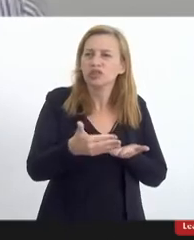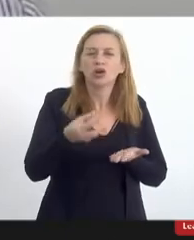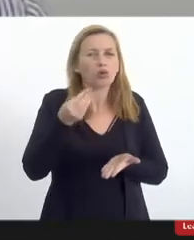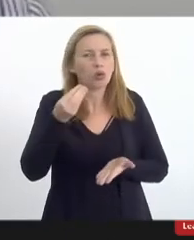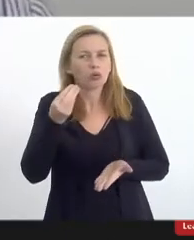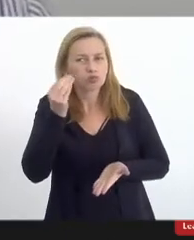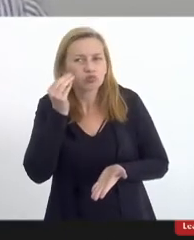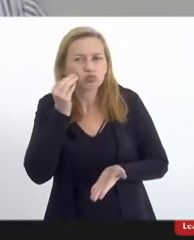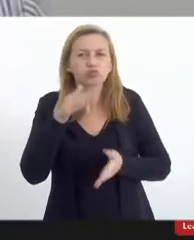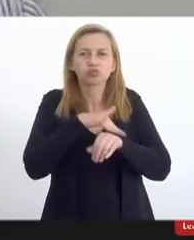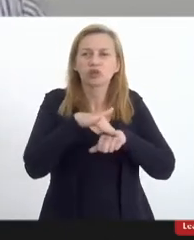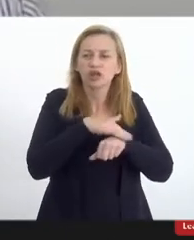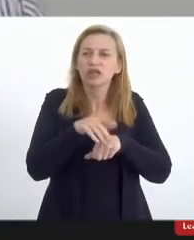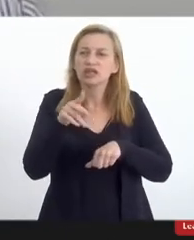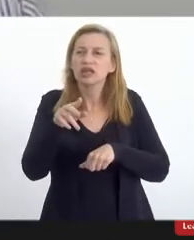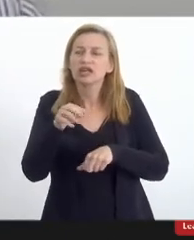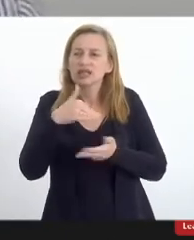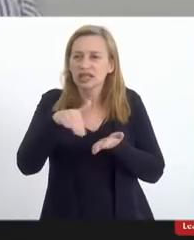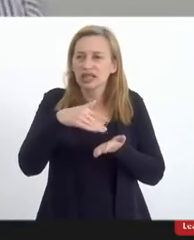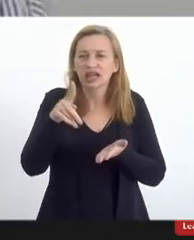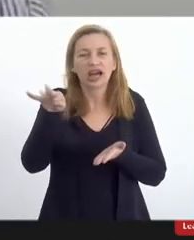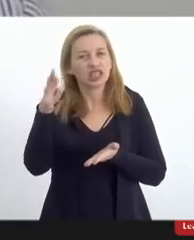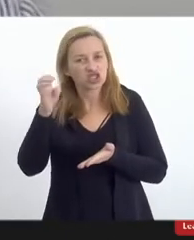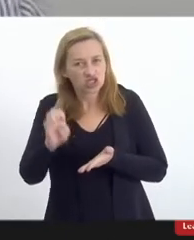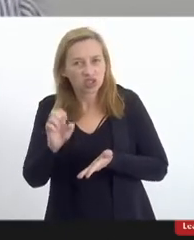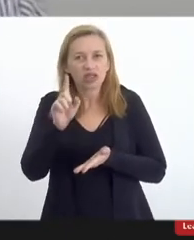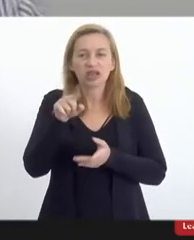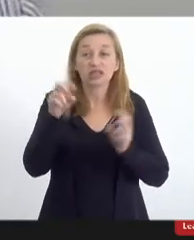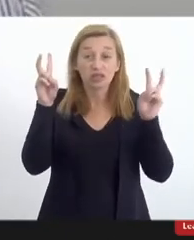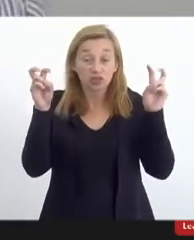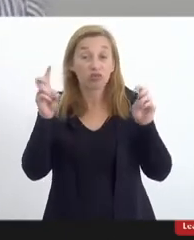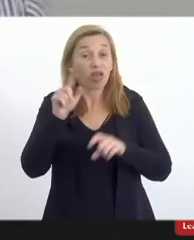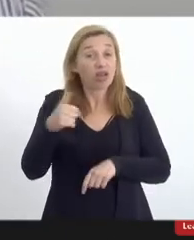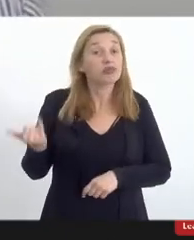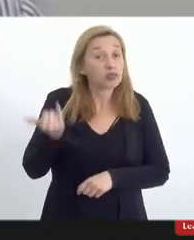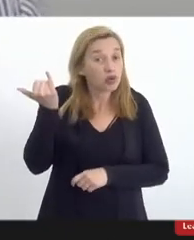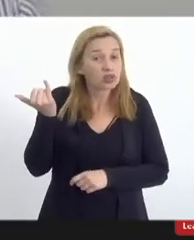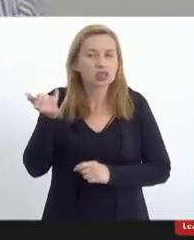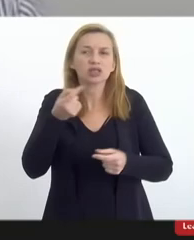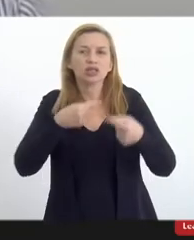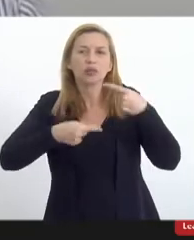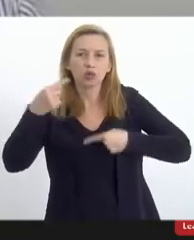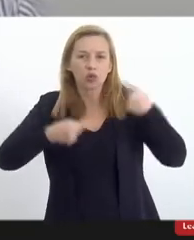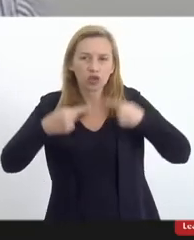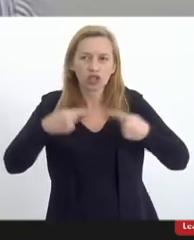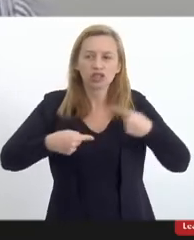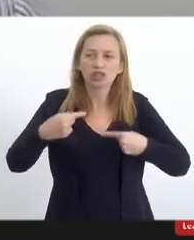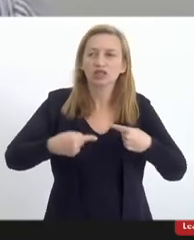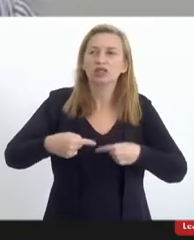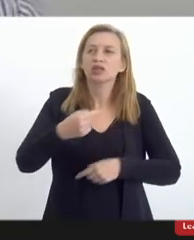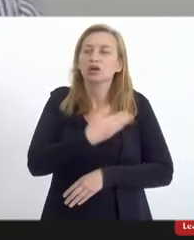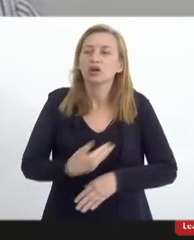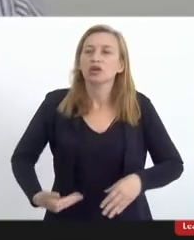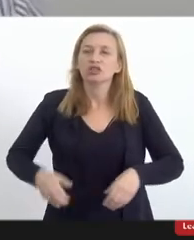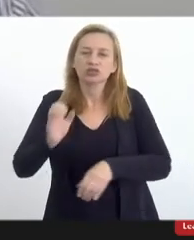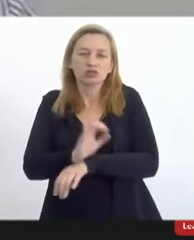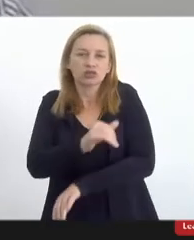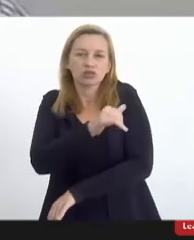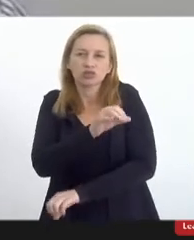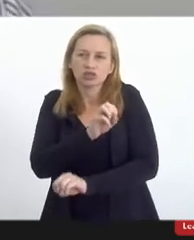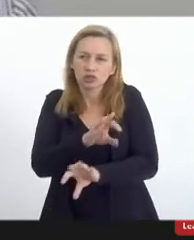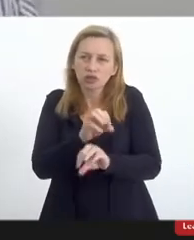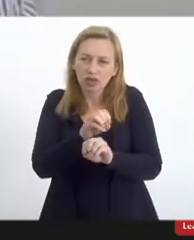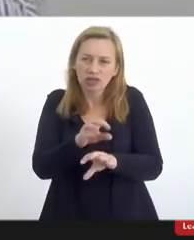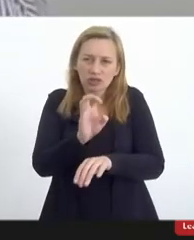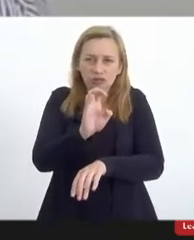de conversar com o secretário Alexandre Vale a esse respeito é muito importante que a política pública estadual de educação do Rio de Janeiro possa